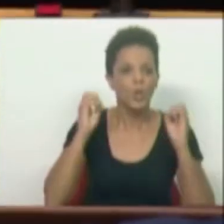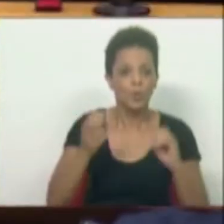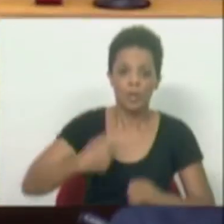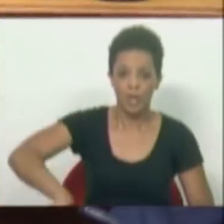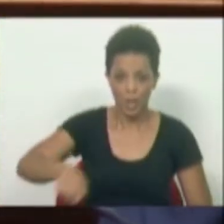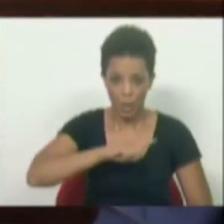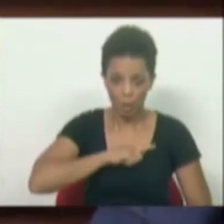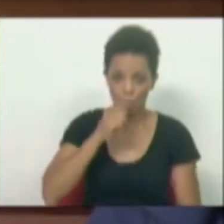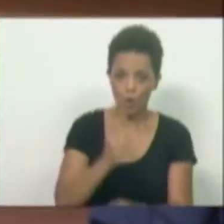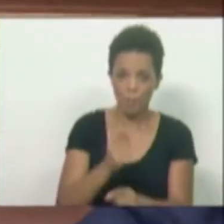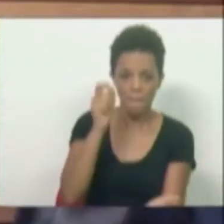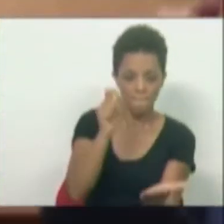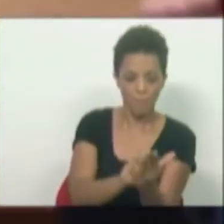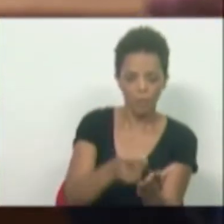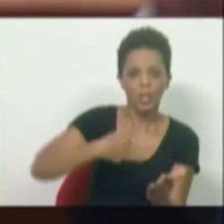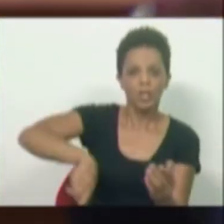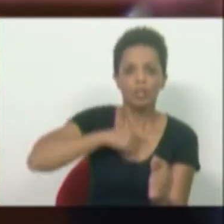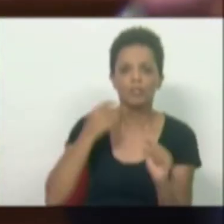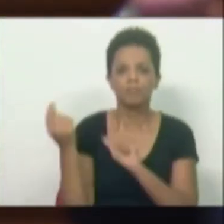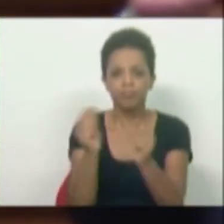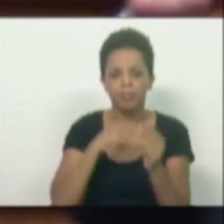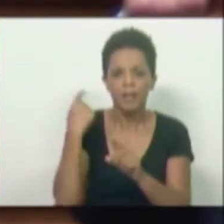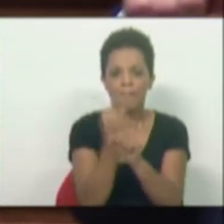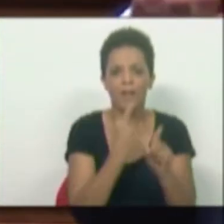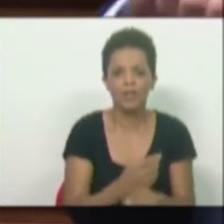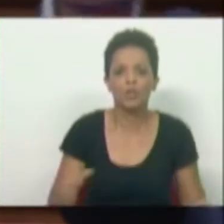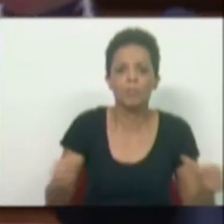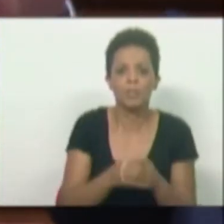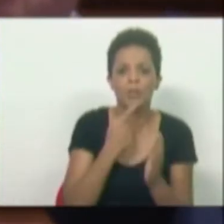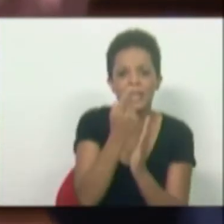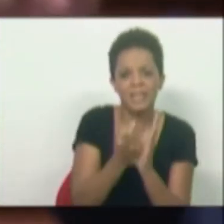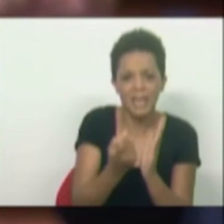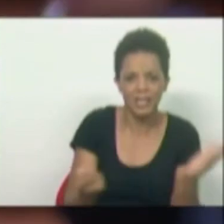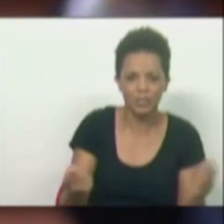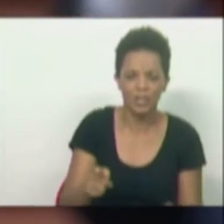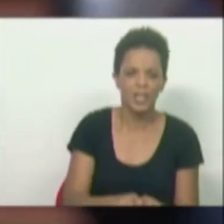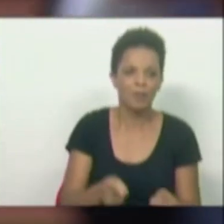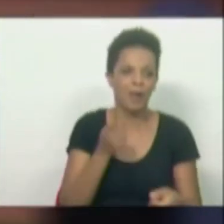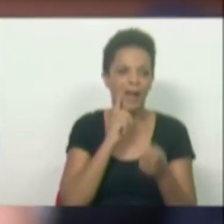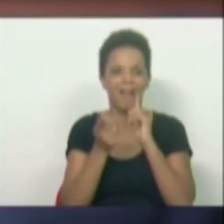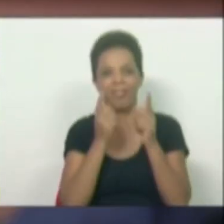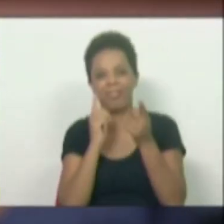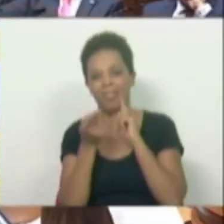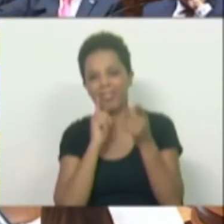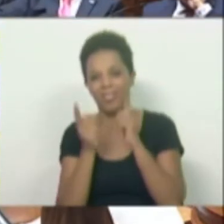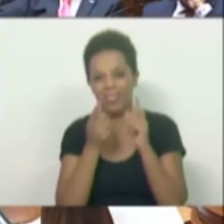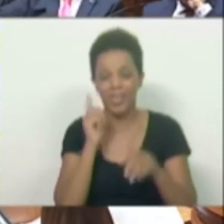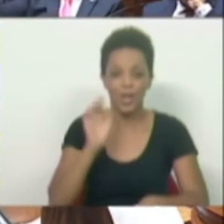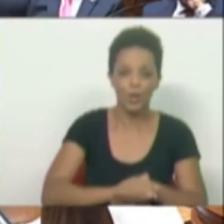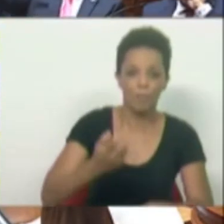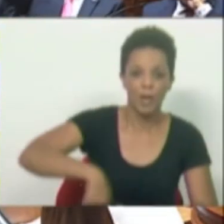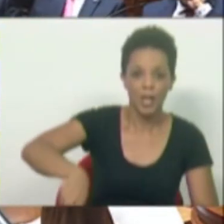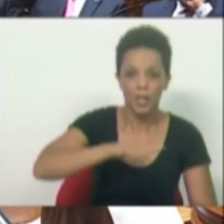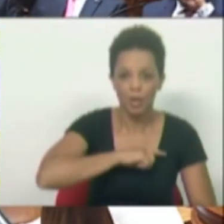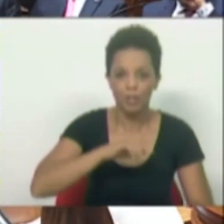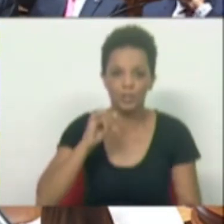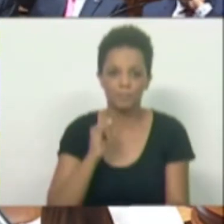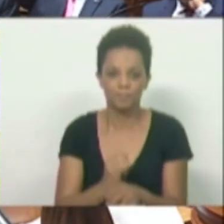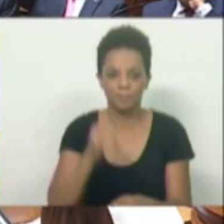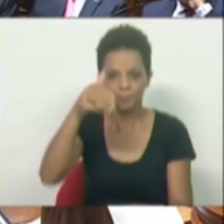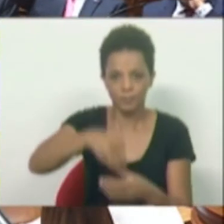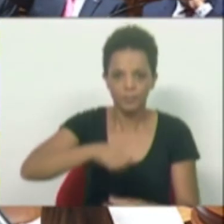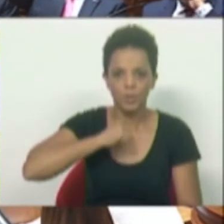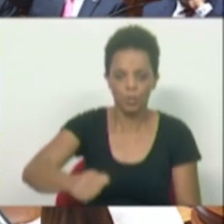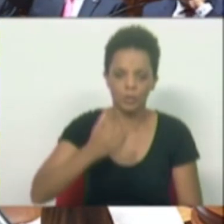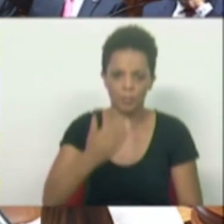nós, no mesmo ponto, estéssemos a discutir várias comissões de inquérito. É uma anedota de grupo parlamentar e por isso nós contra anedotas votaremos contra.